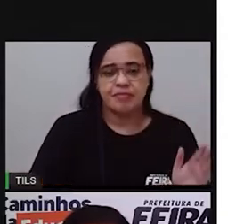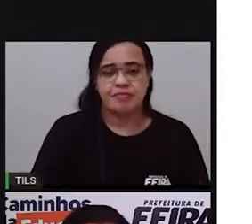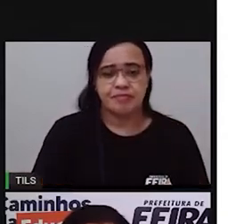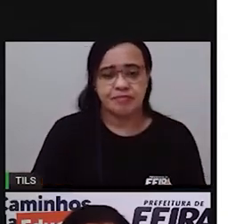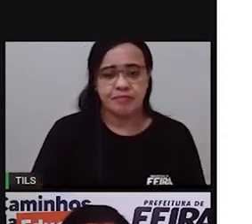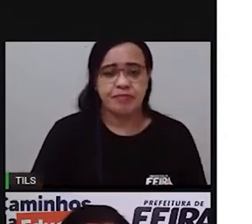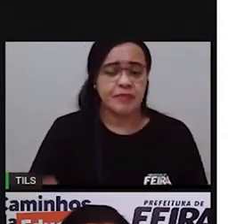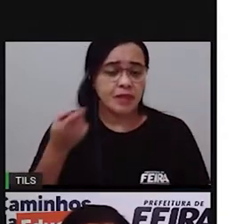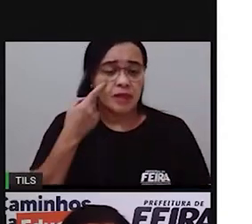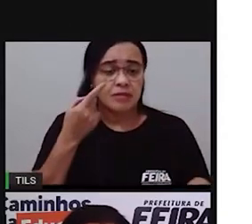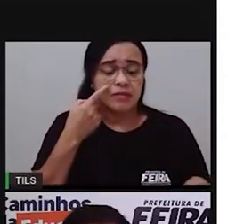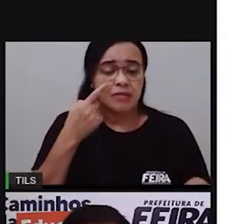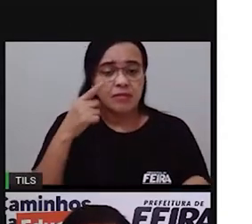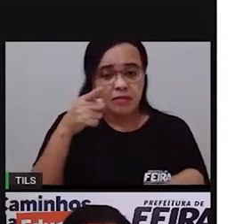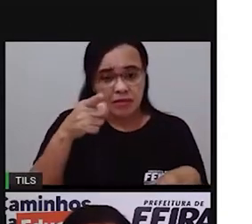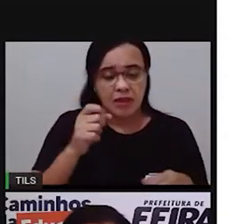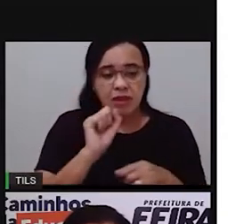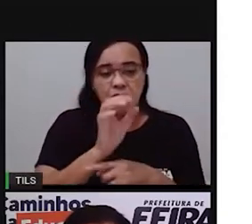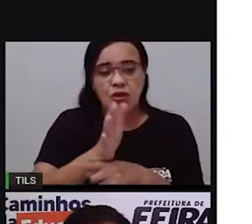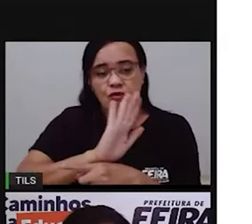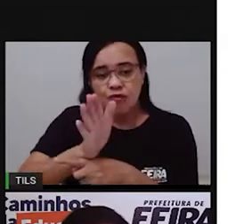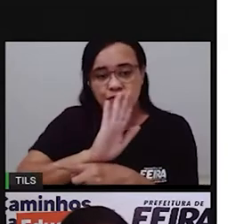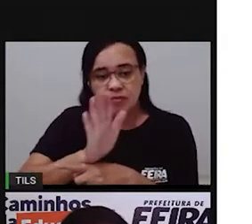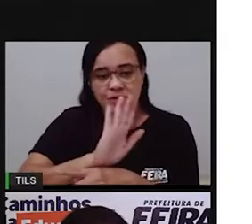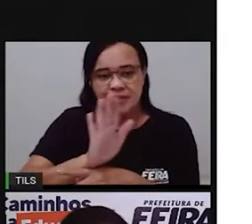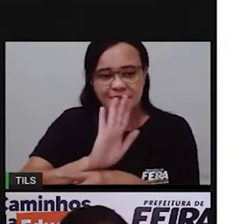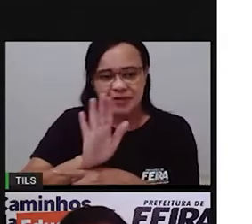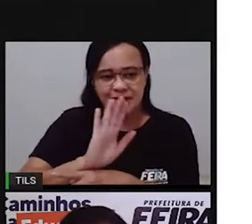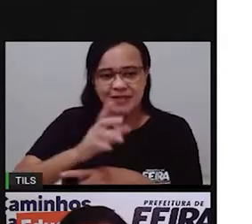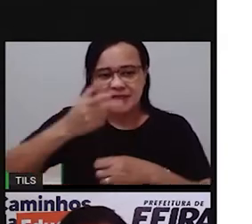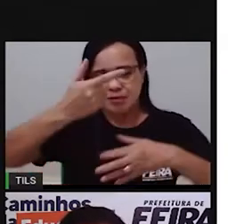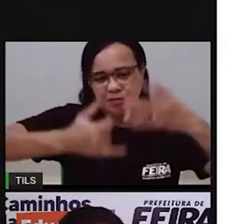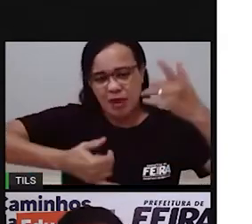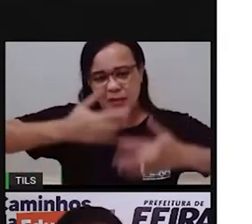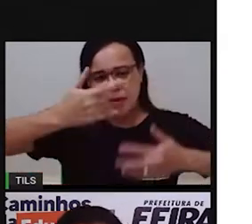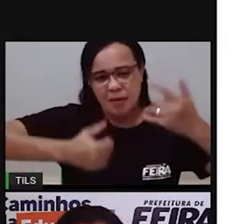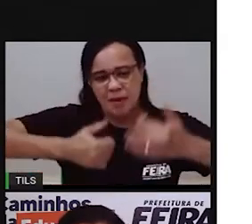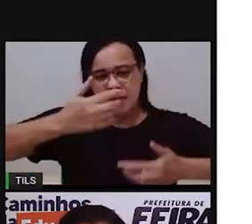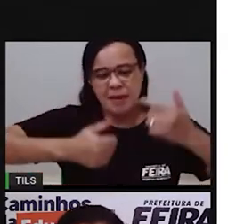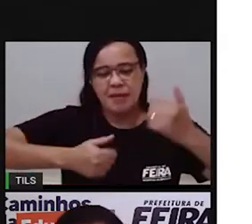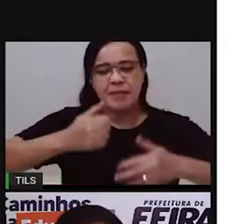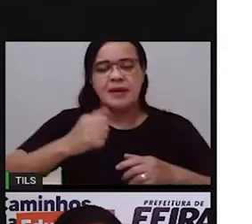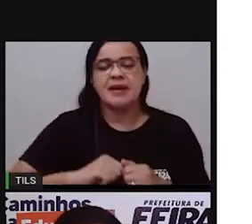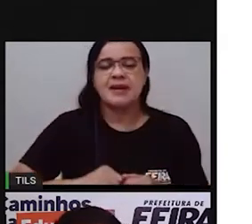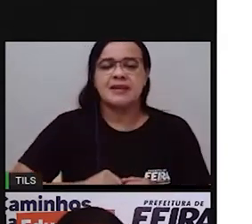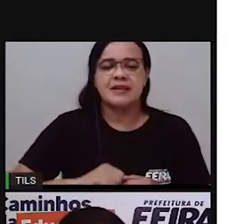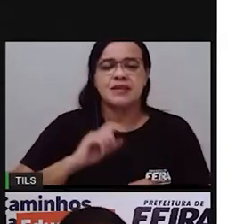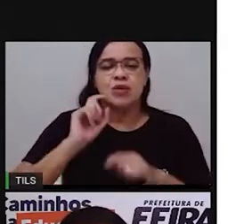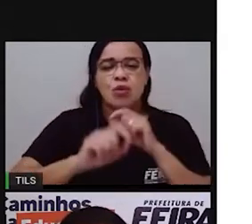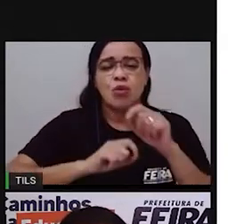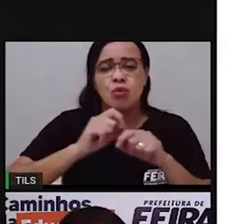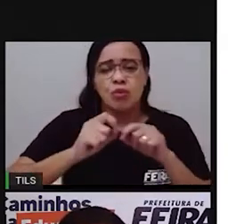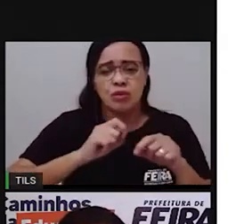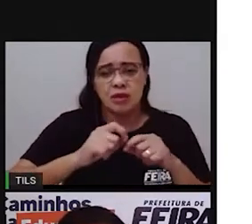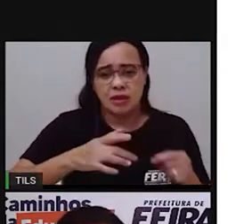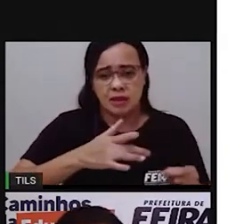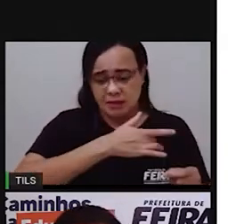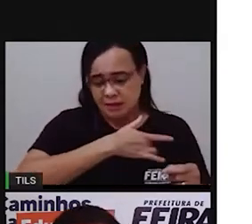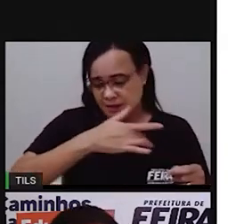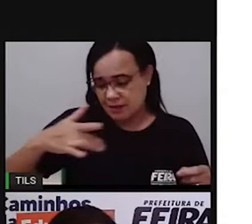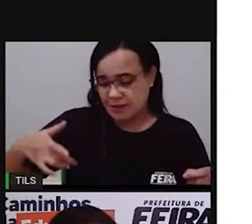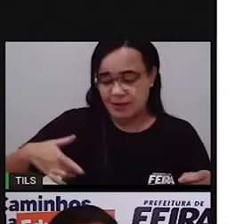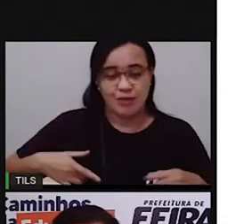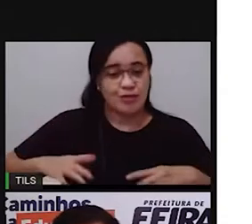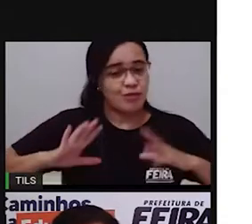Agora, crianças, a gente vai ver aqui um vídeo que fala um pouco sobre saúde e higiene e